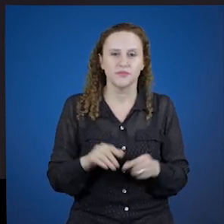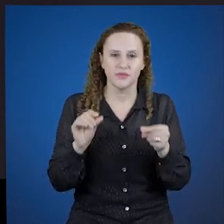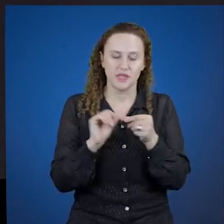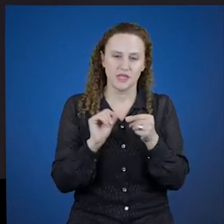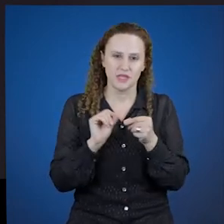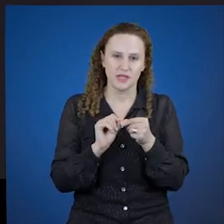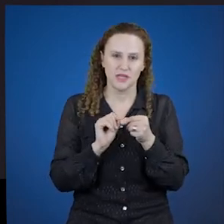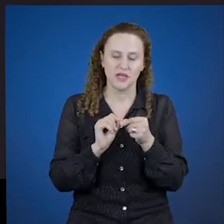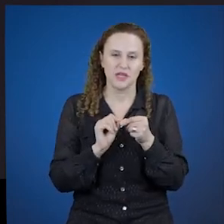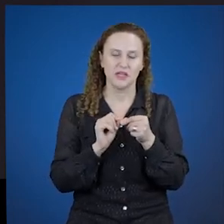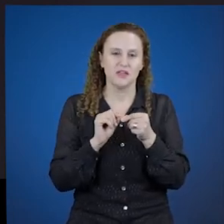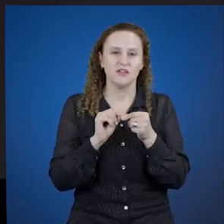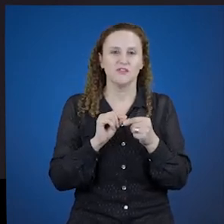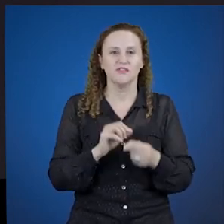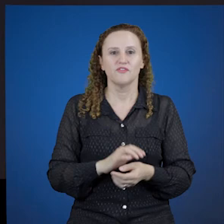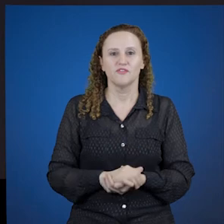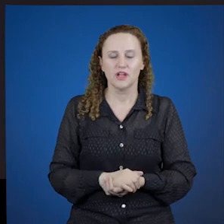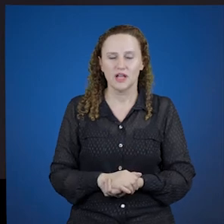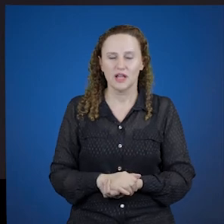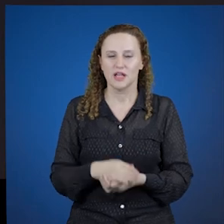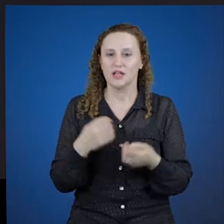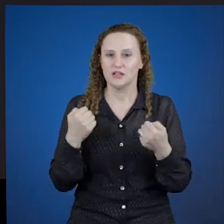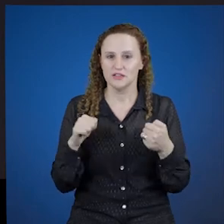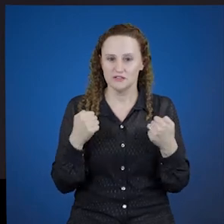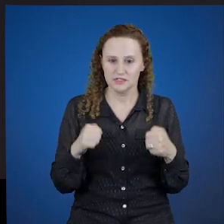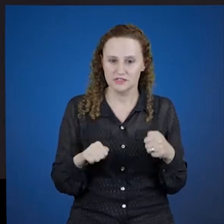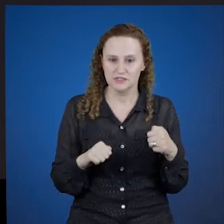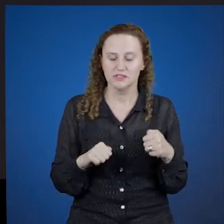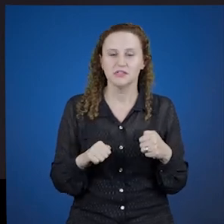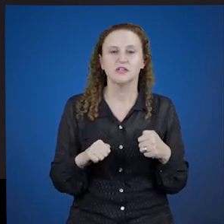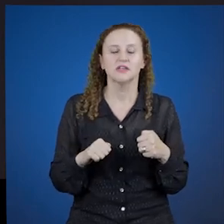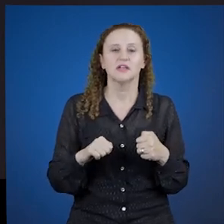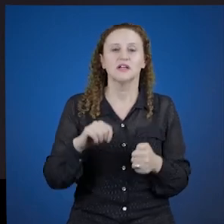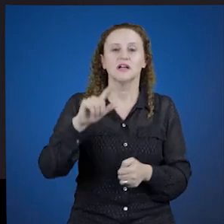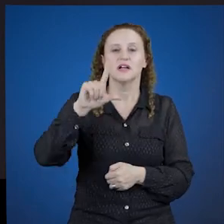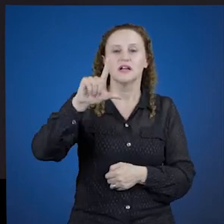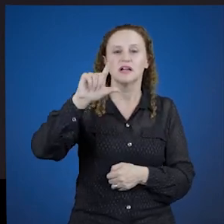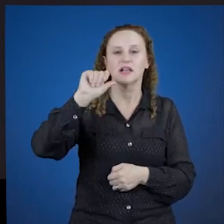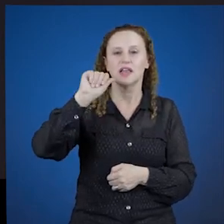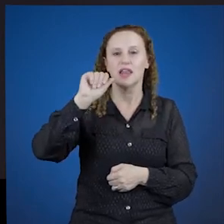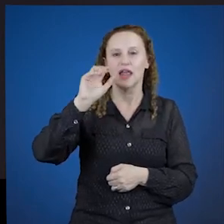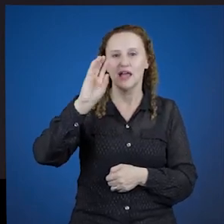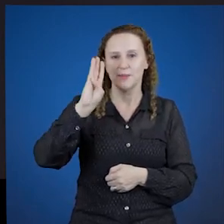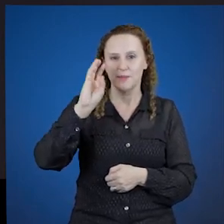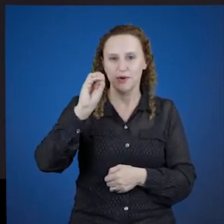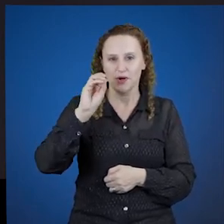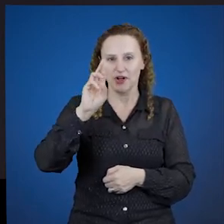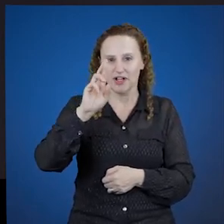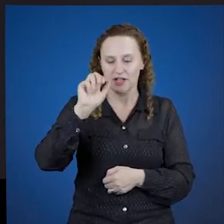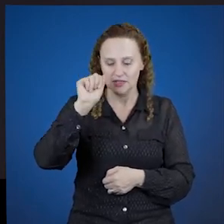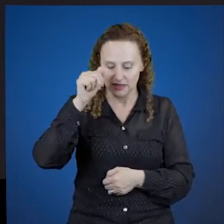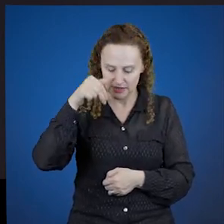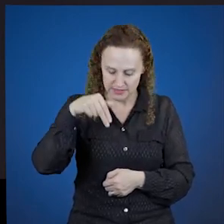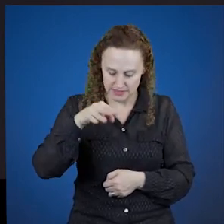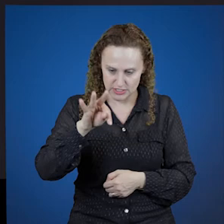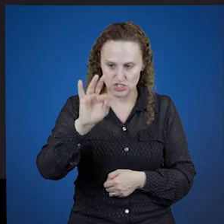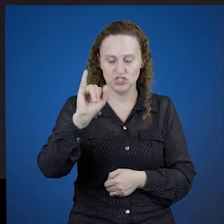laborat. Laboramos, laborates, laborante.